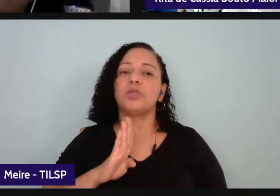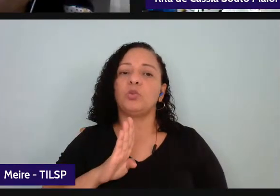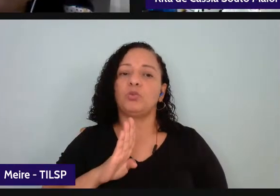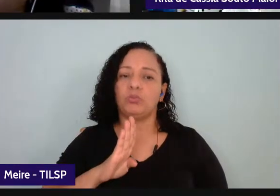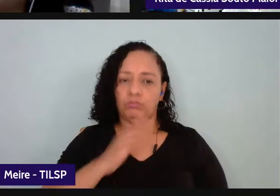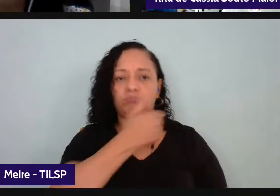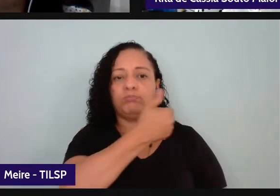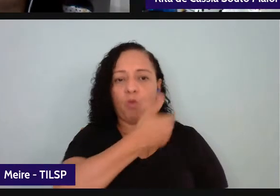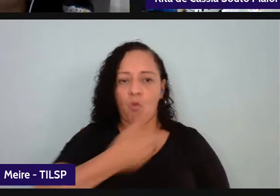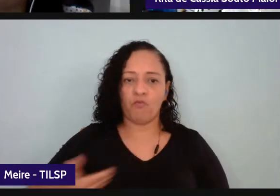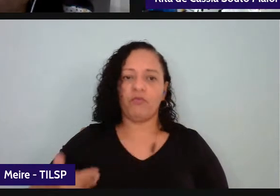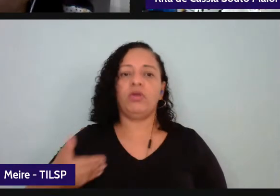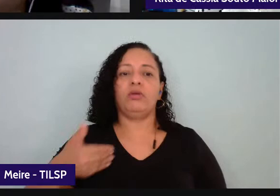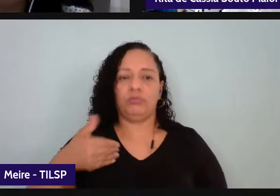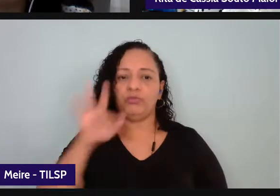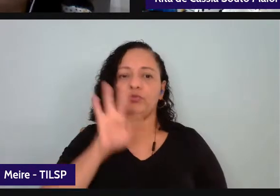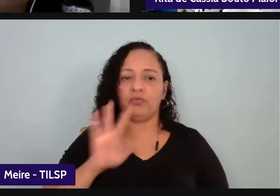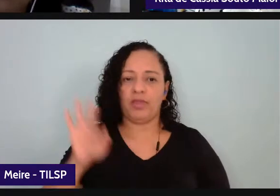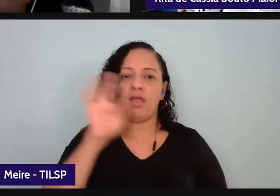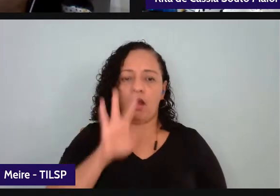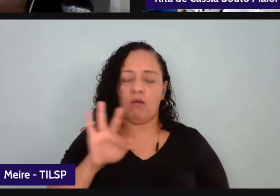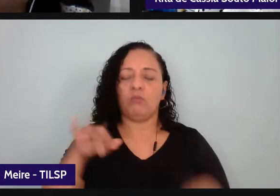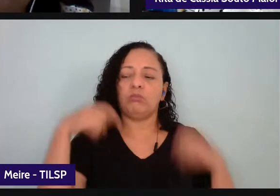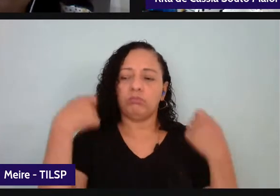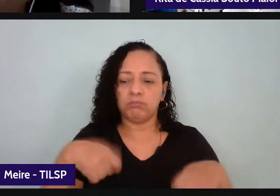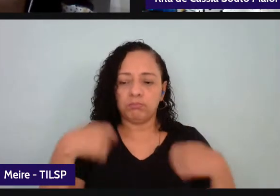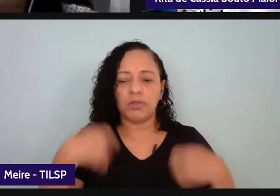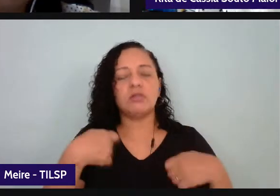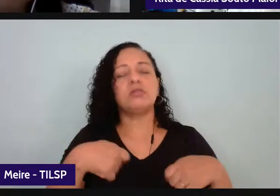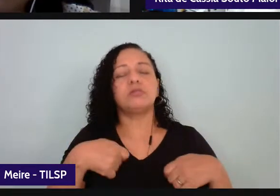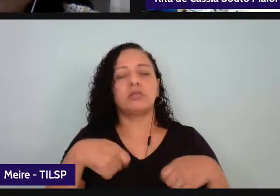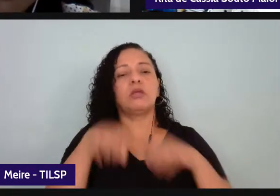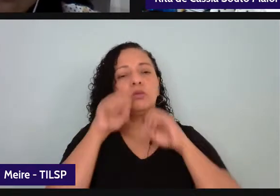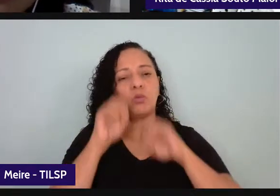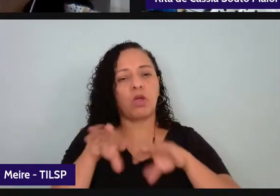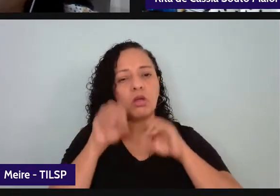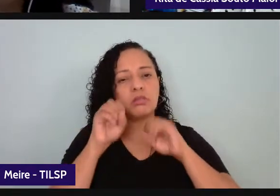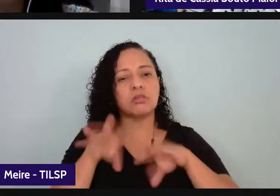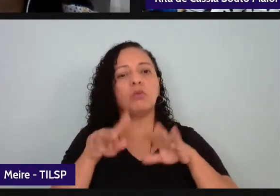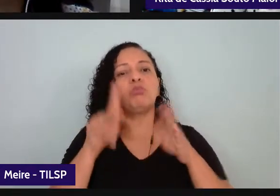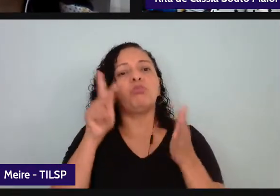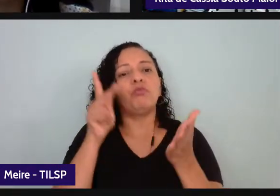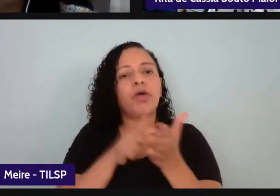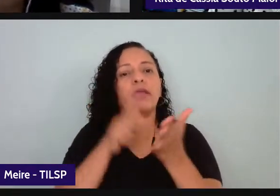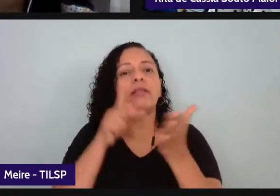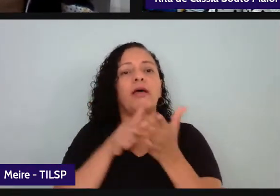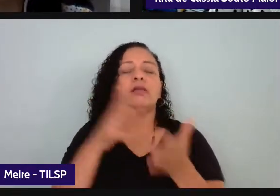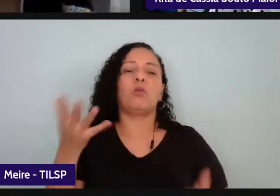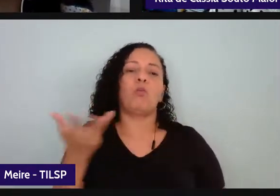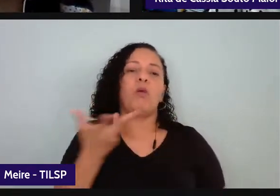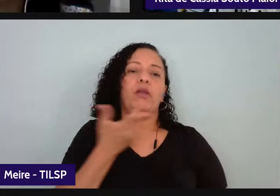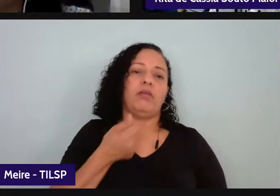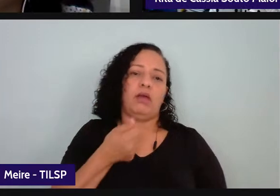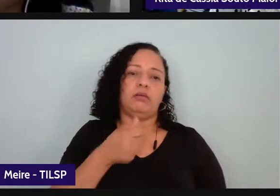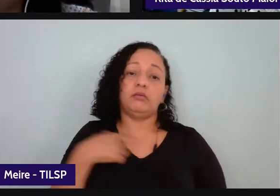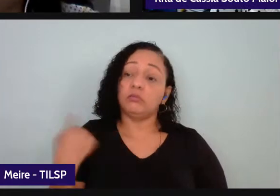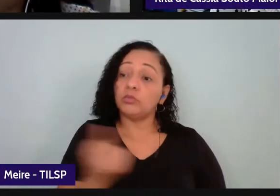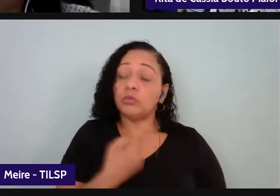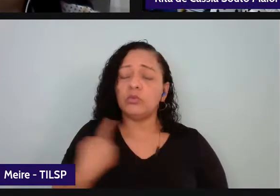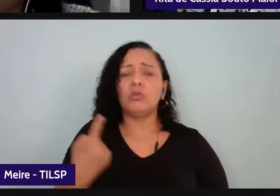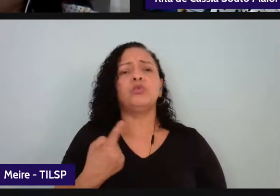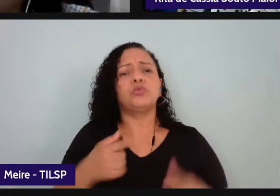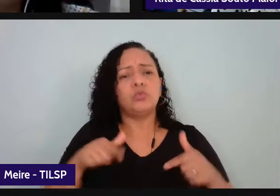ter realmente essa educação pública de qualidade pela qual a gente tem buscado a gente tem lutado a gente tem